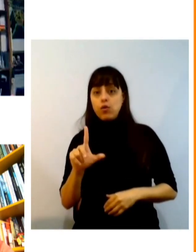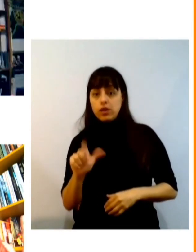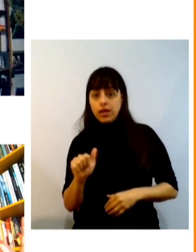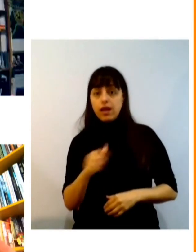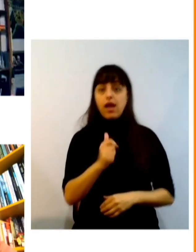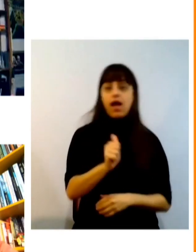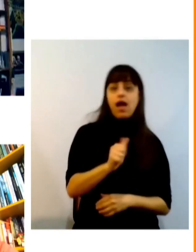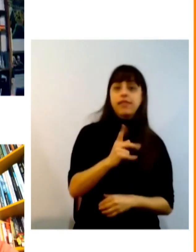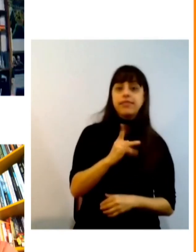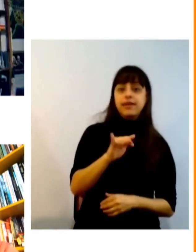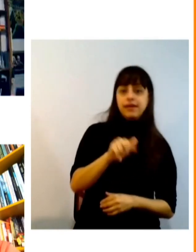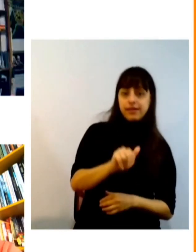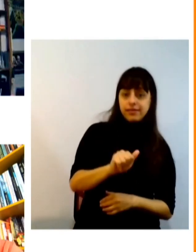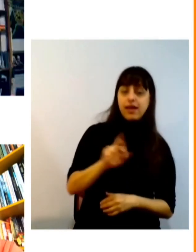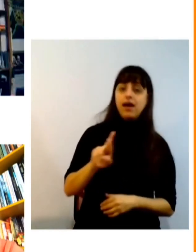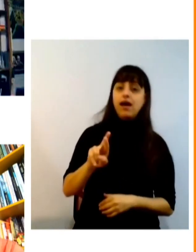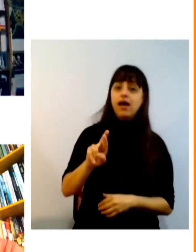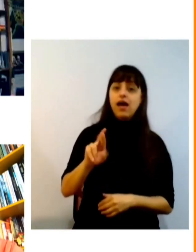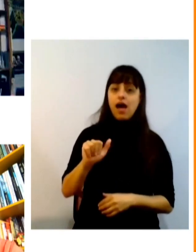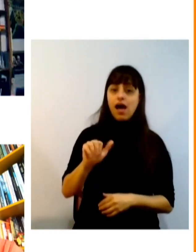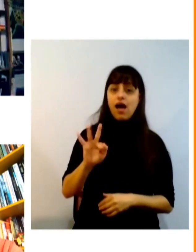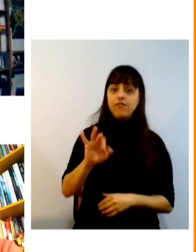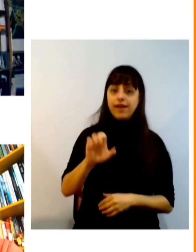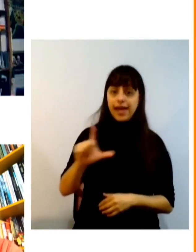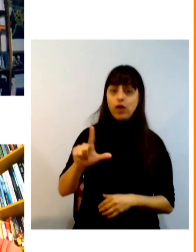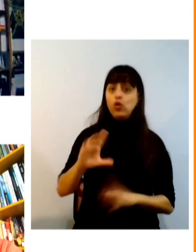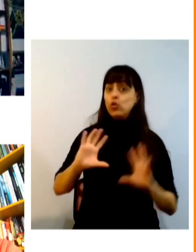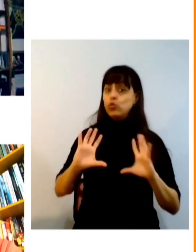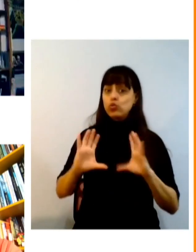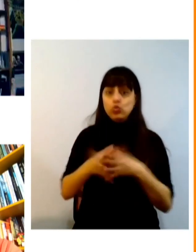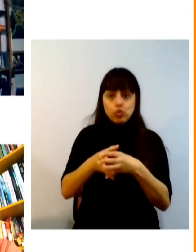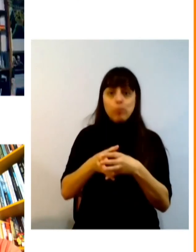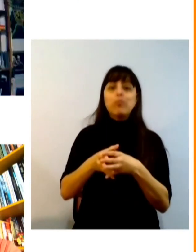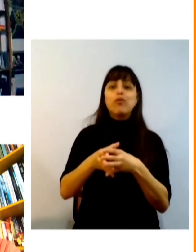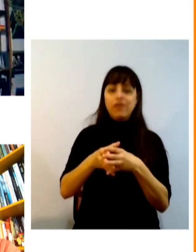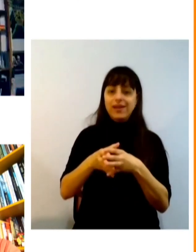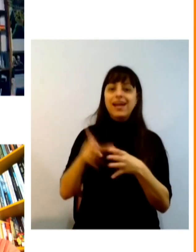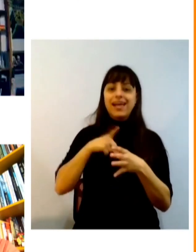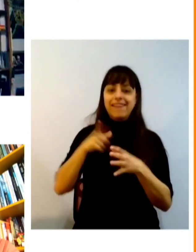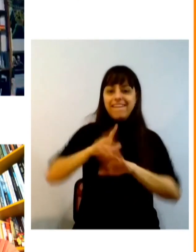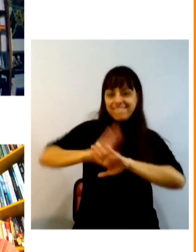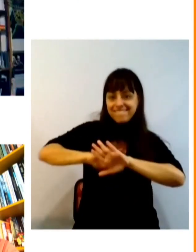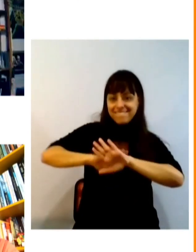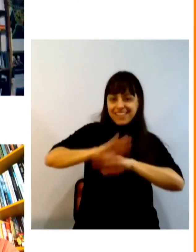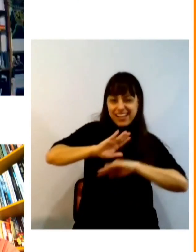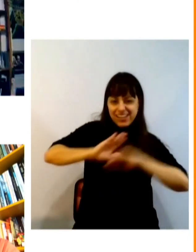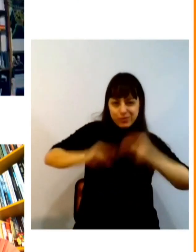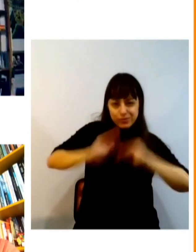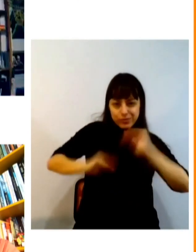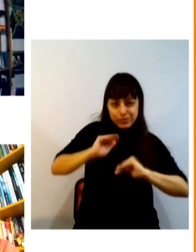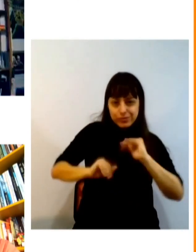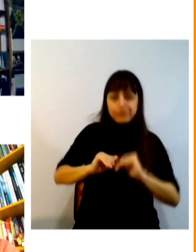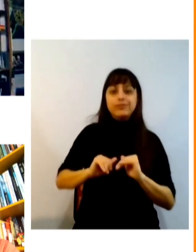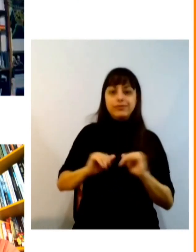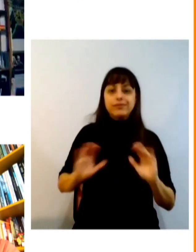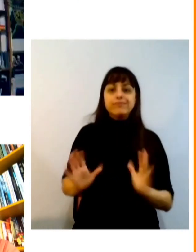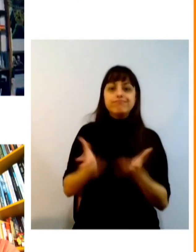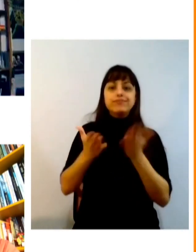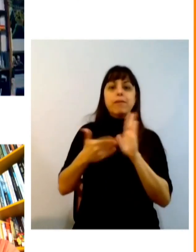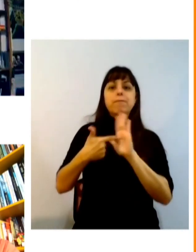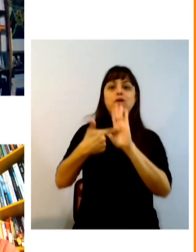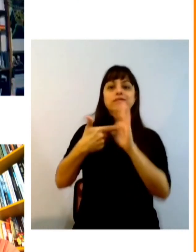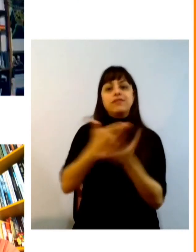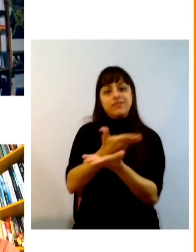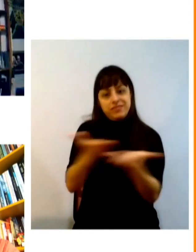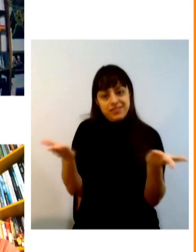e toda a equipe que há por trás e que permite que tudo isso seja possível